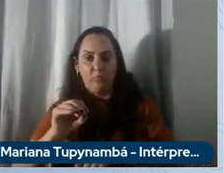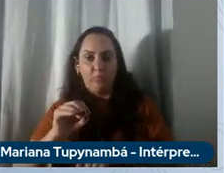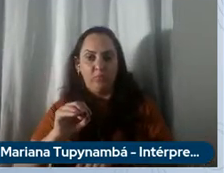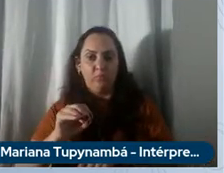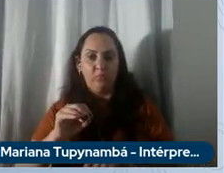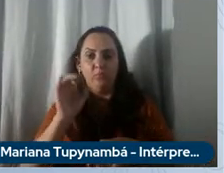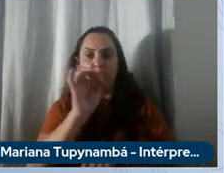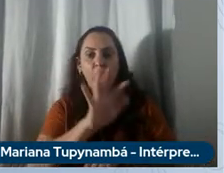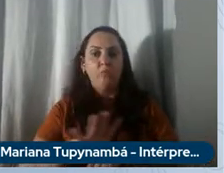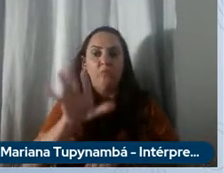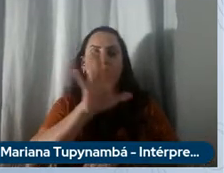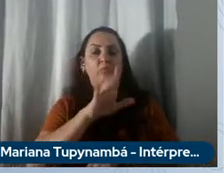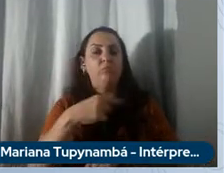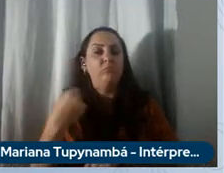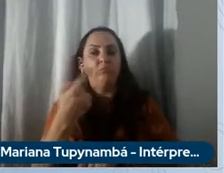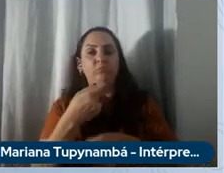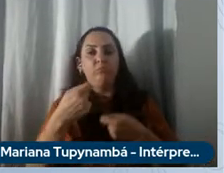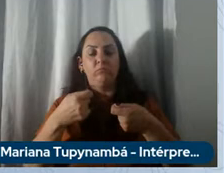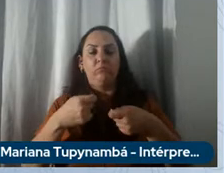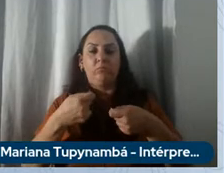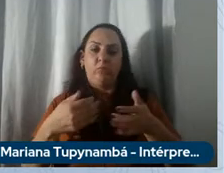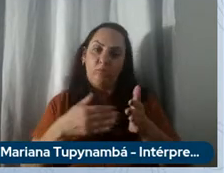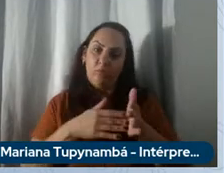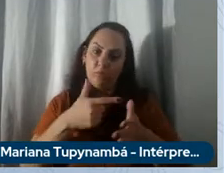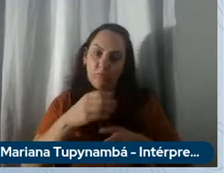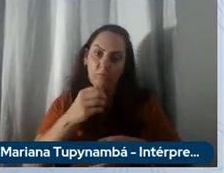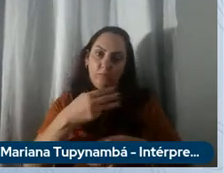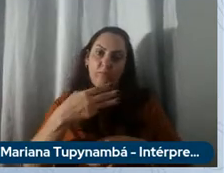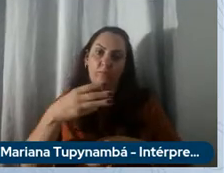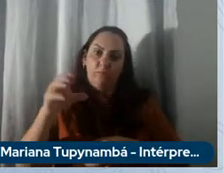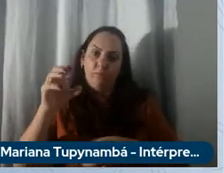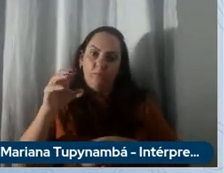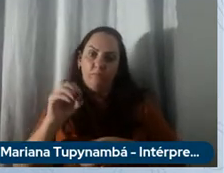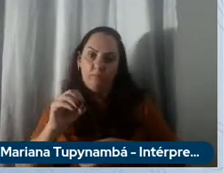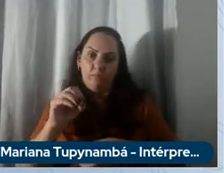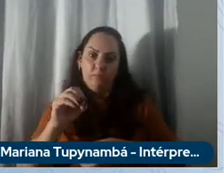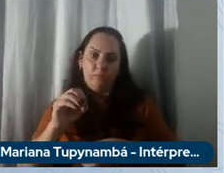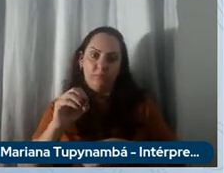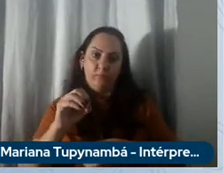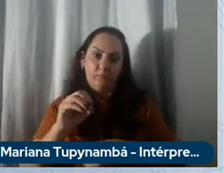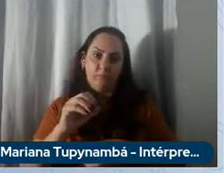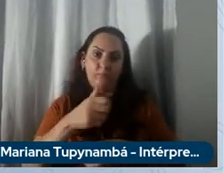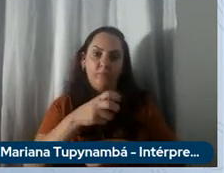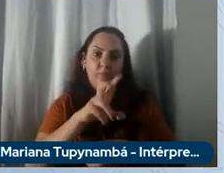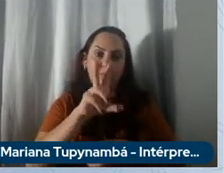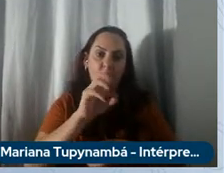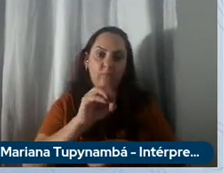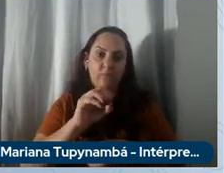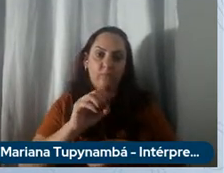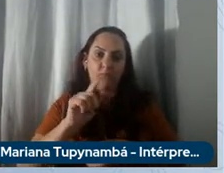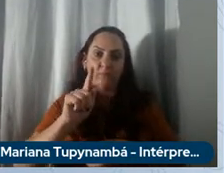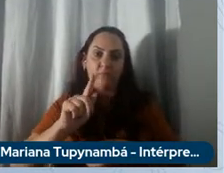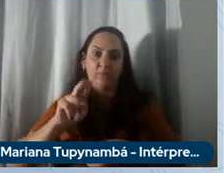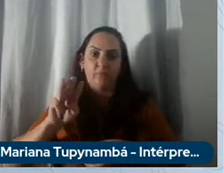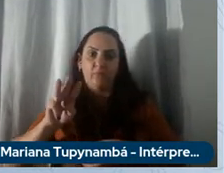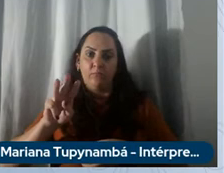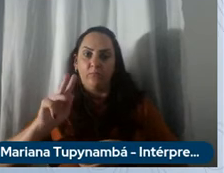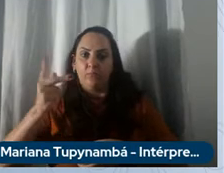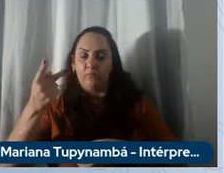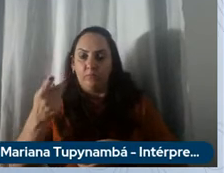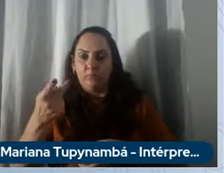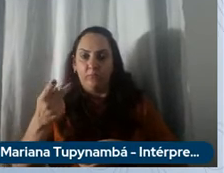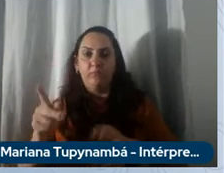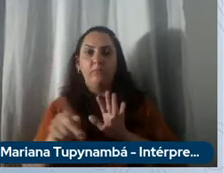até 2030 de 150 gigavatora na América do Norte e 250 gigavatora na Europa então